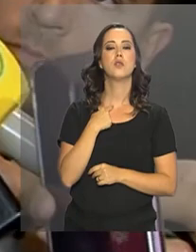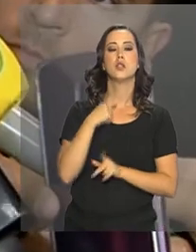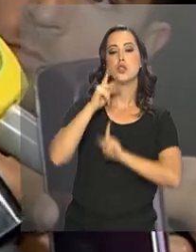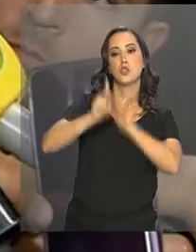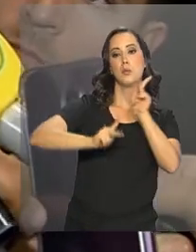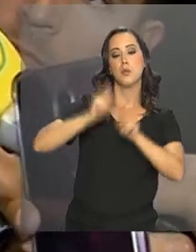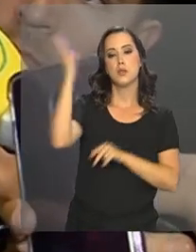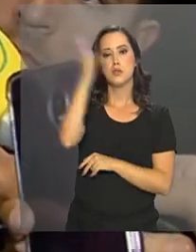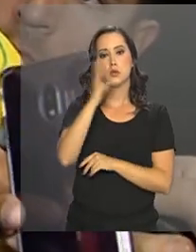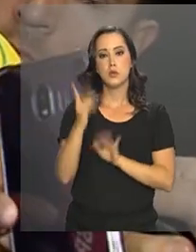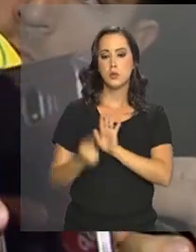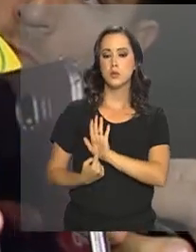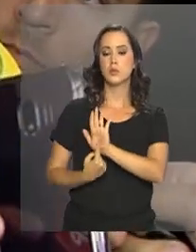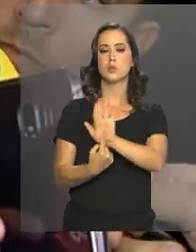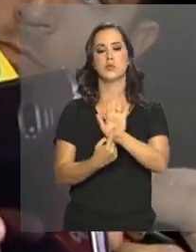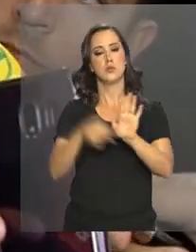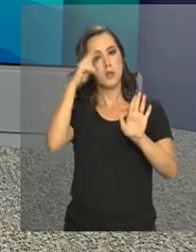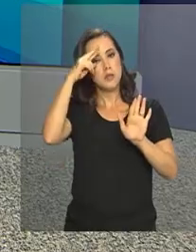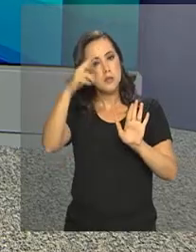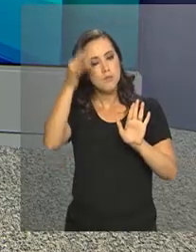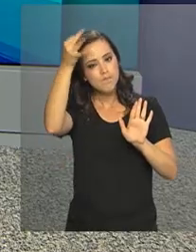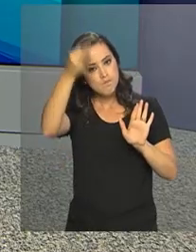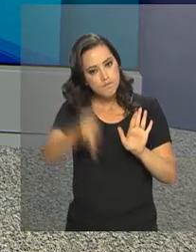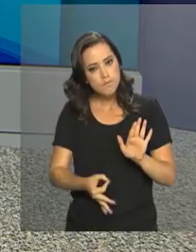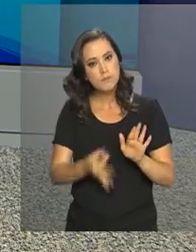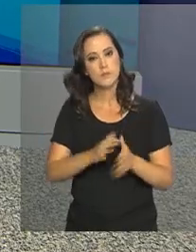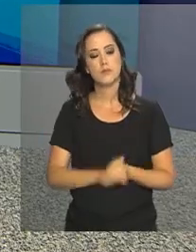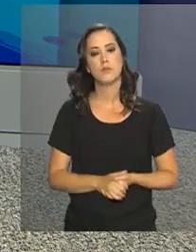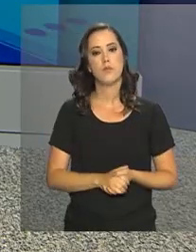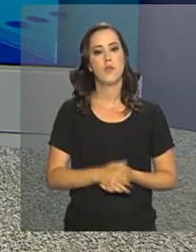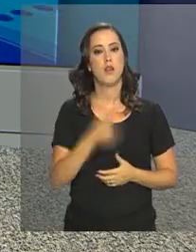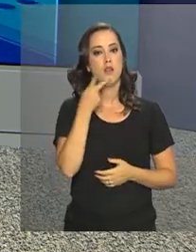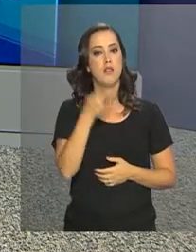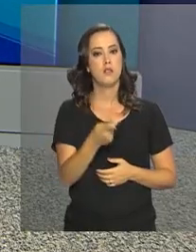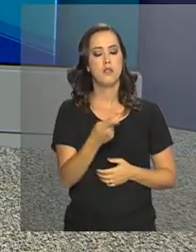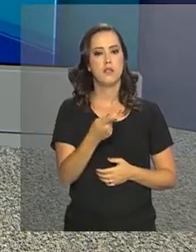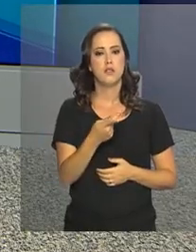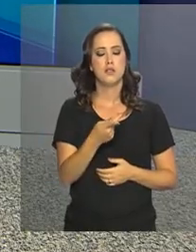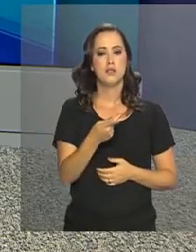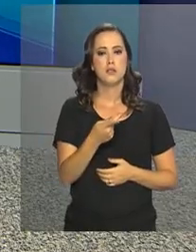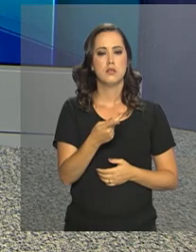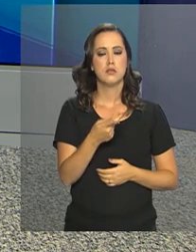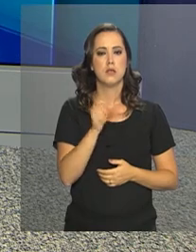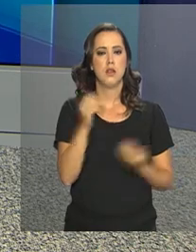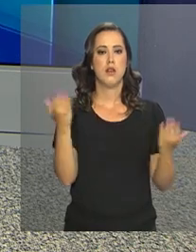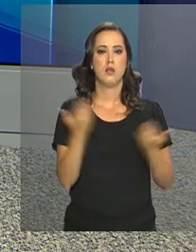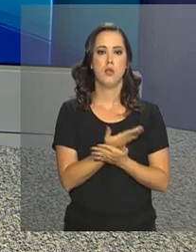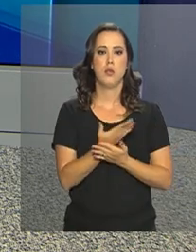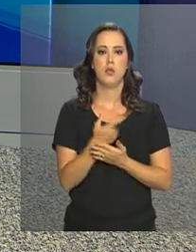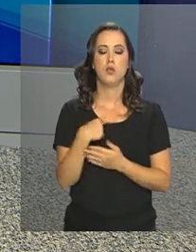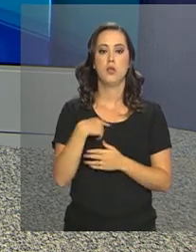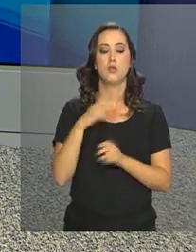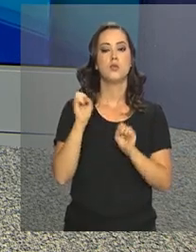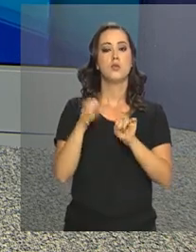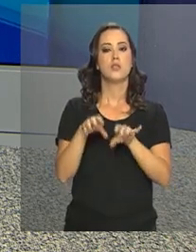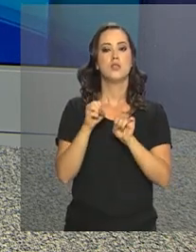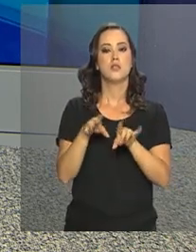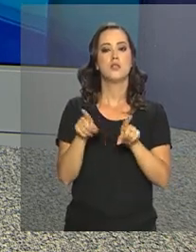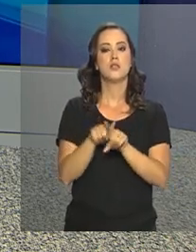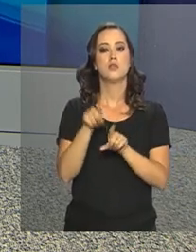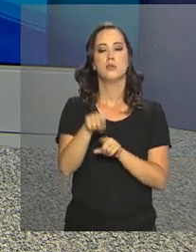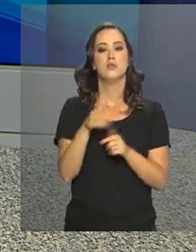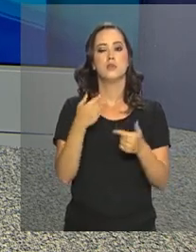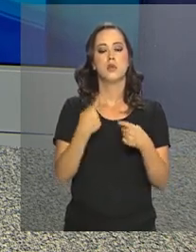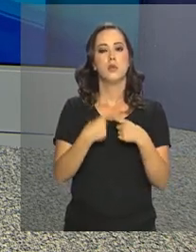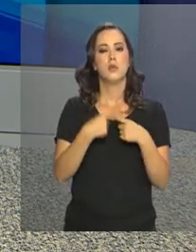manifeste e, evidentemente, será respeitada. A gente vai falar agora sobre educação, porque o governo mudou as regras para